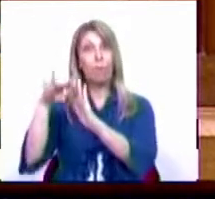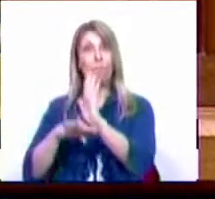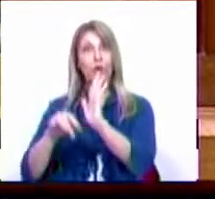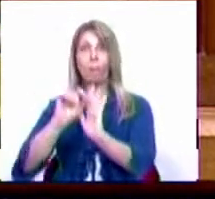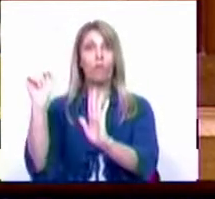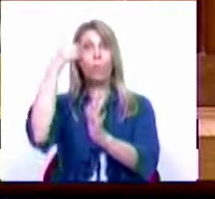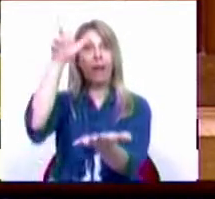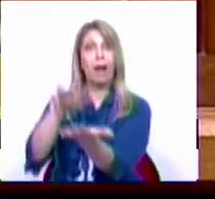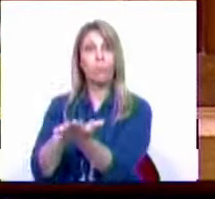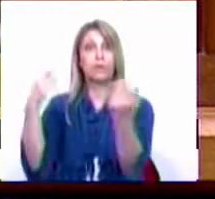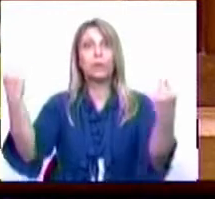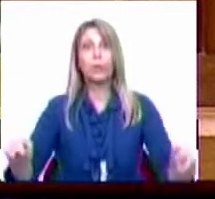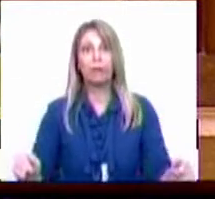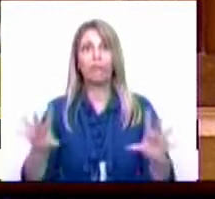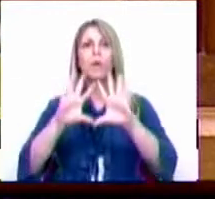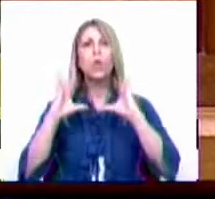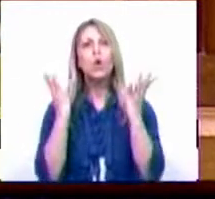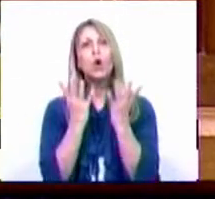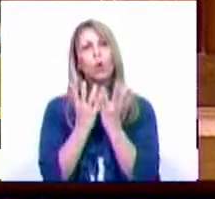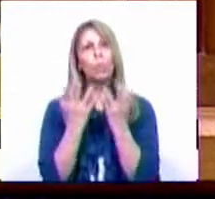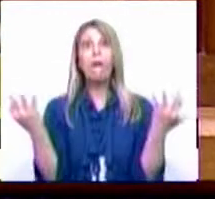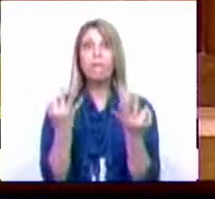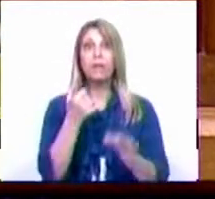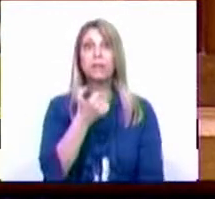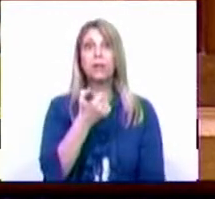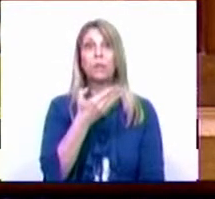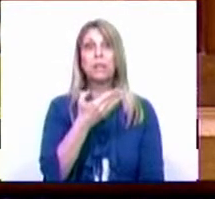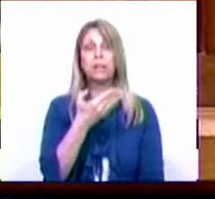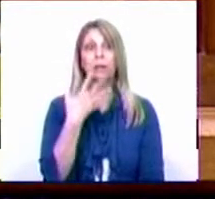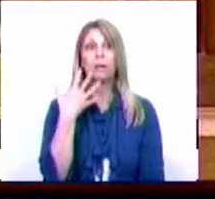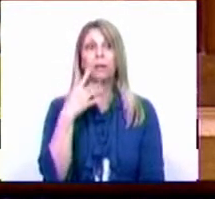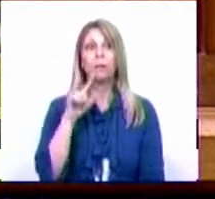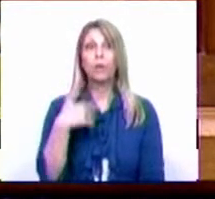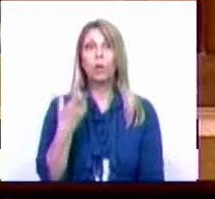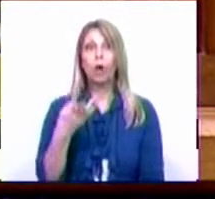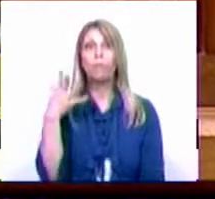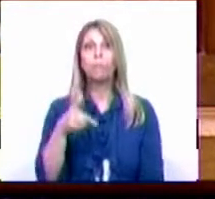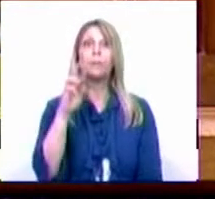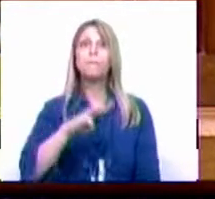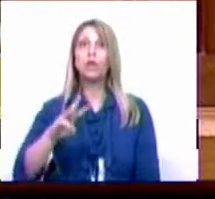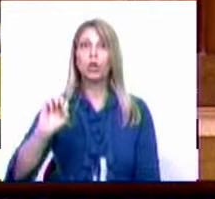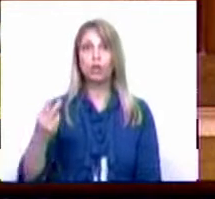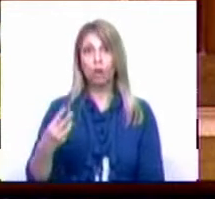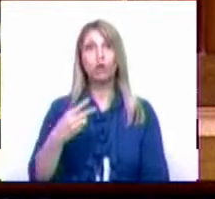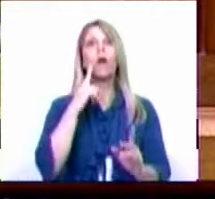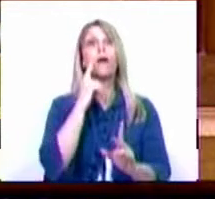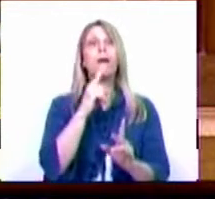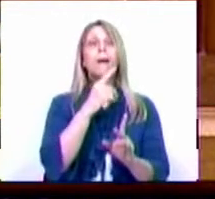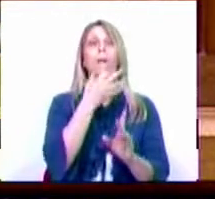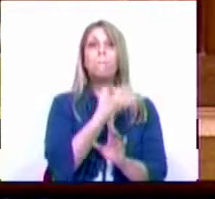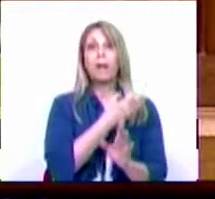e que no global confere 57,9 mil milhões de euros entre este plano de recuperação, o PT